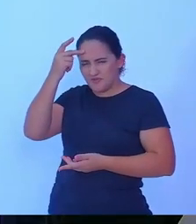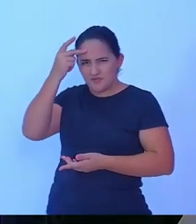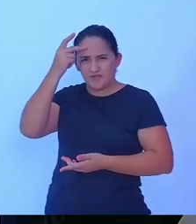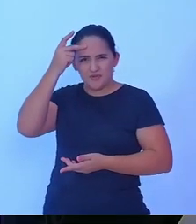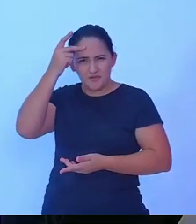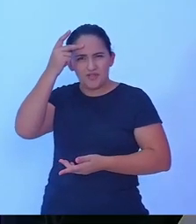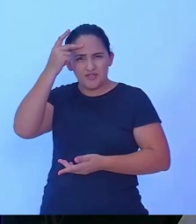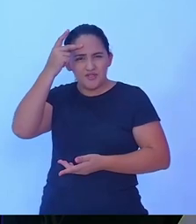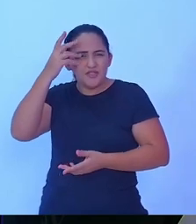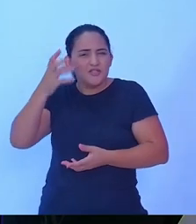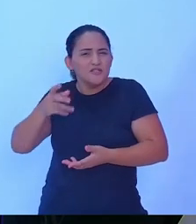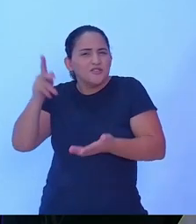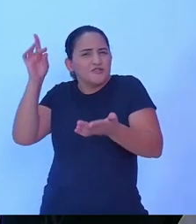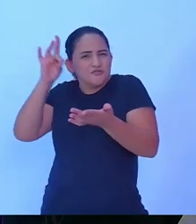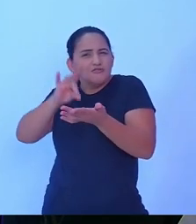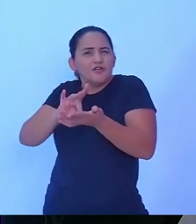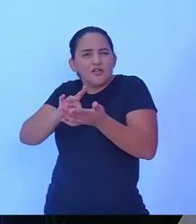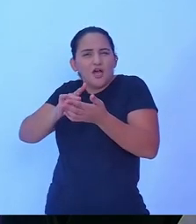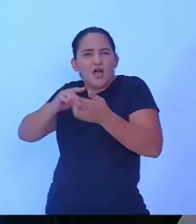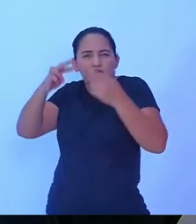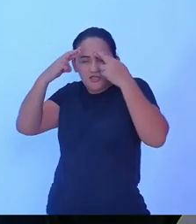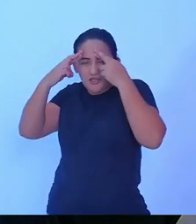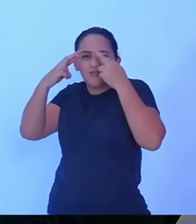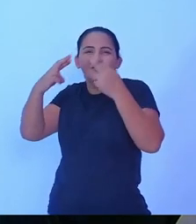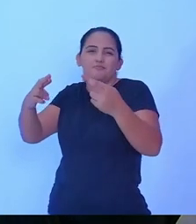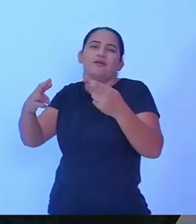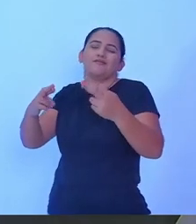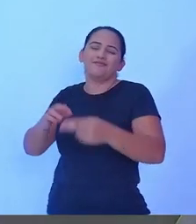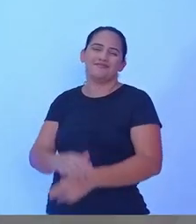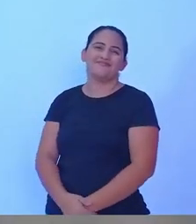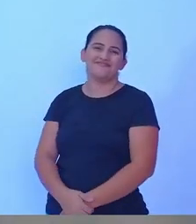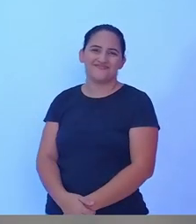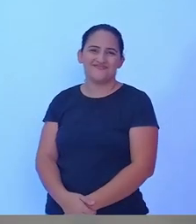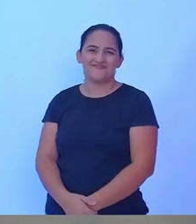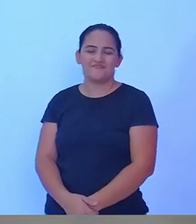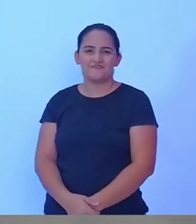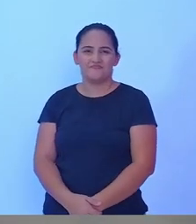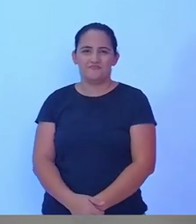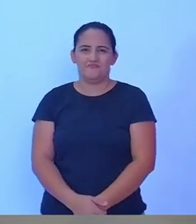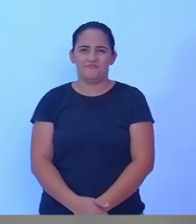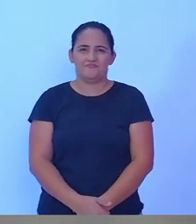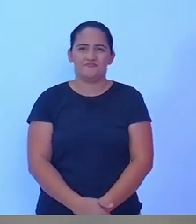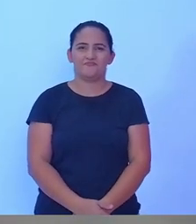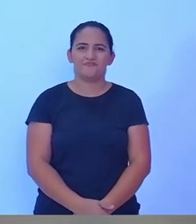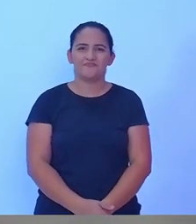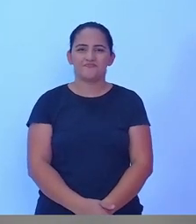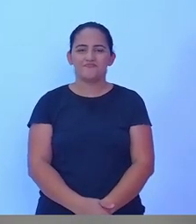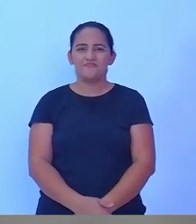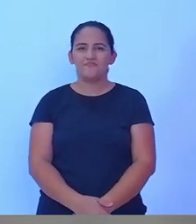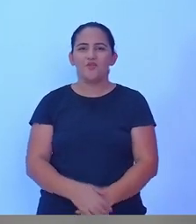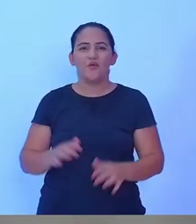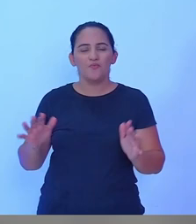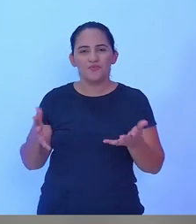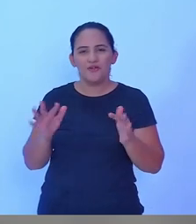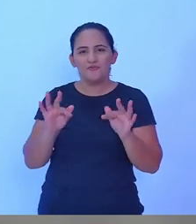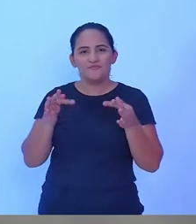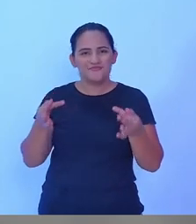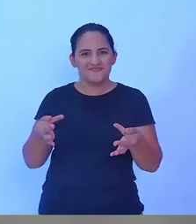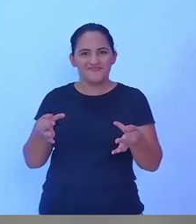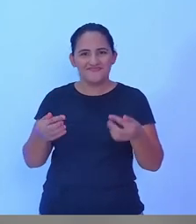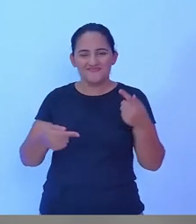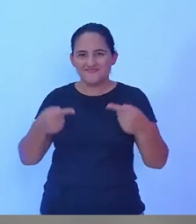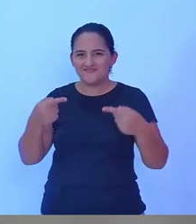as coisas sérias e fazem as pessoas sérias bom para encerrar o nosso debate de hoje nós temos o último